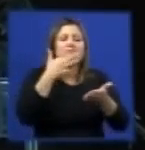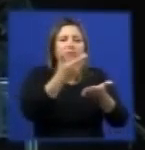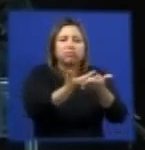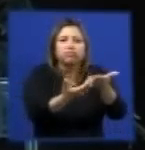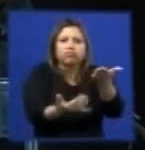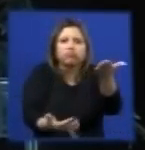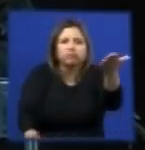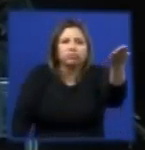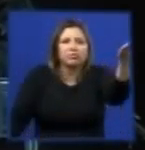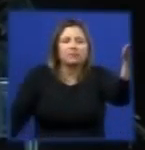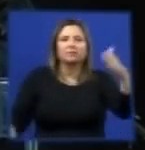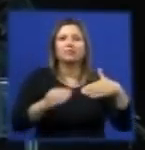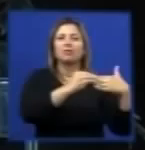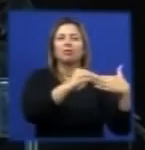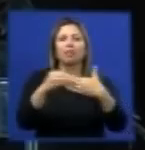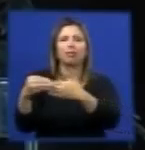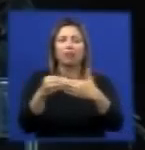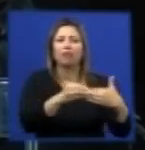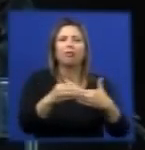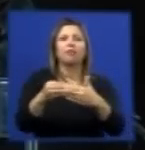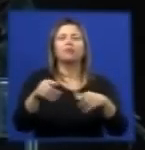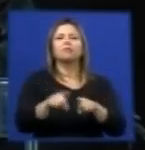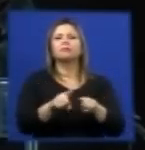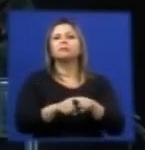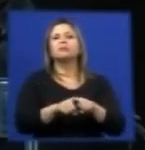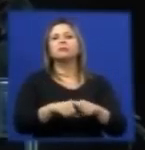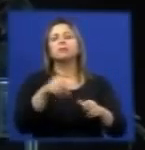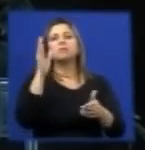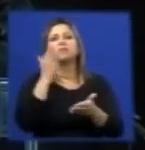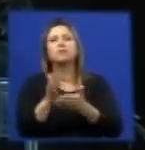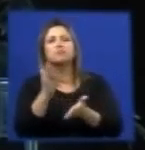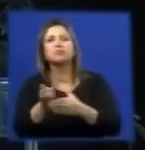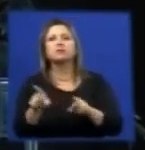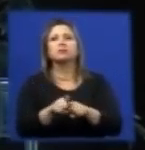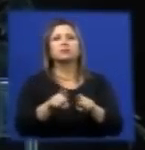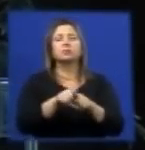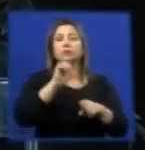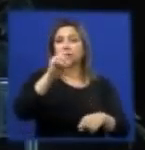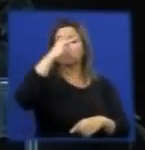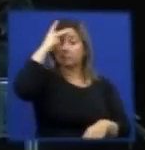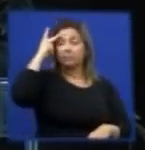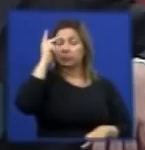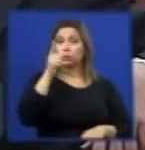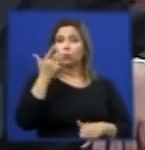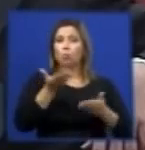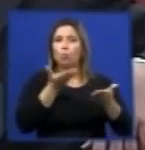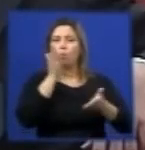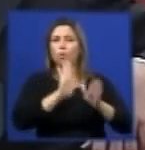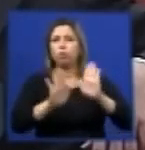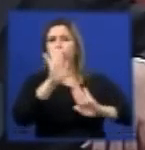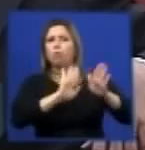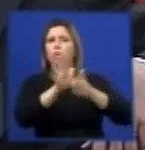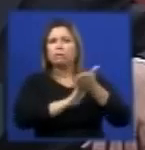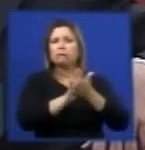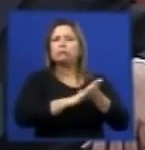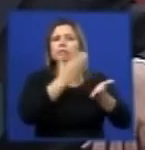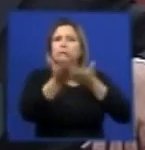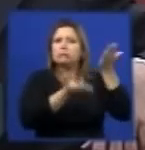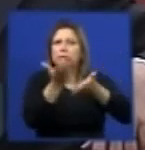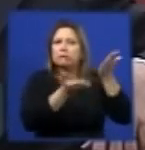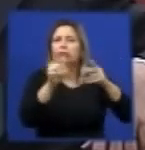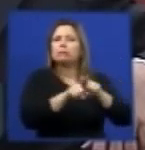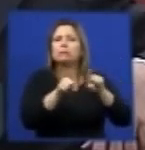transporte, nós vemos, existe por conta de resíduos perigosos se não forem tomados os cuidados a contaminação dos